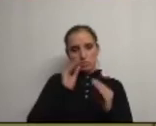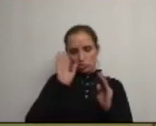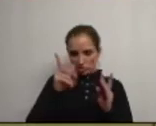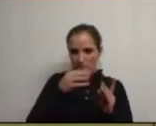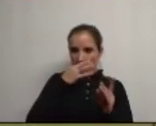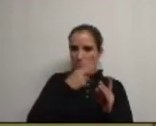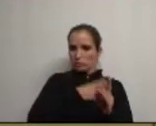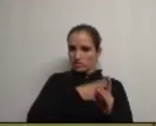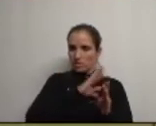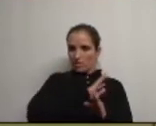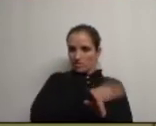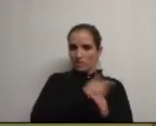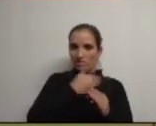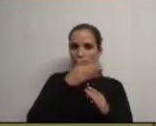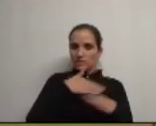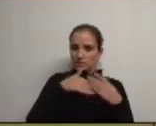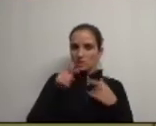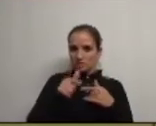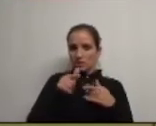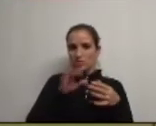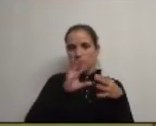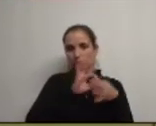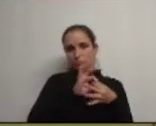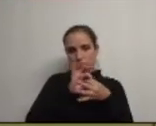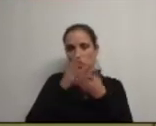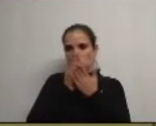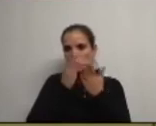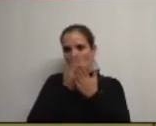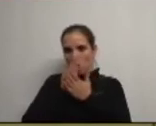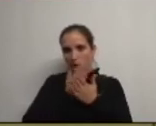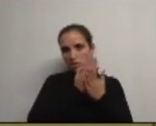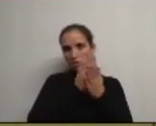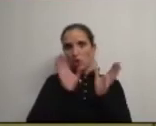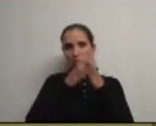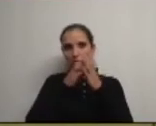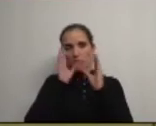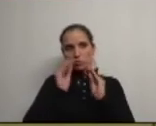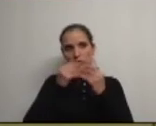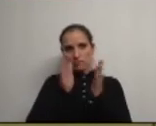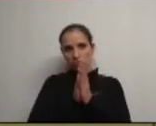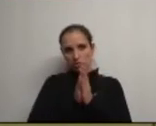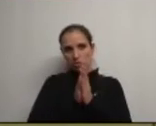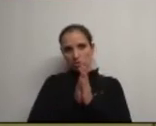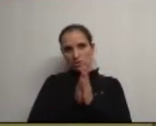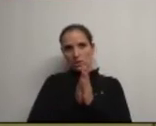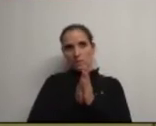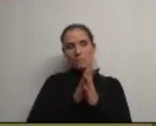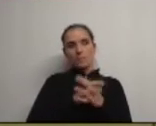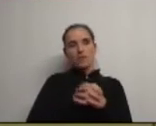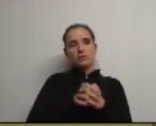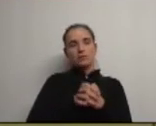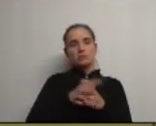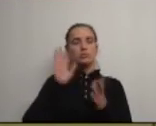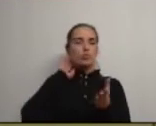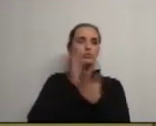falámos com a Universidade de Aveiro e vamos fazer isto em colaboração com as escolas e com a comunidade educativa toda vocês nestes